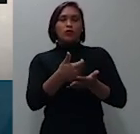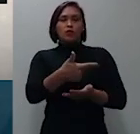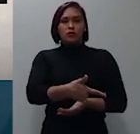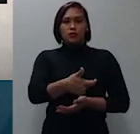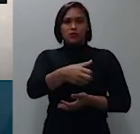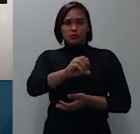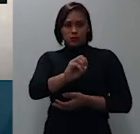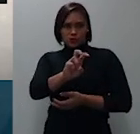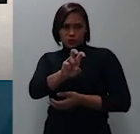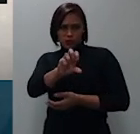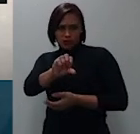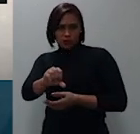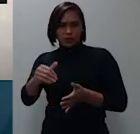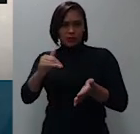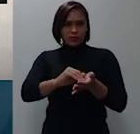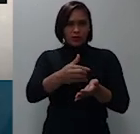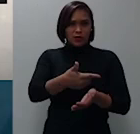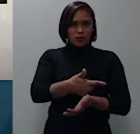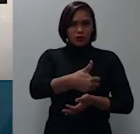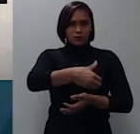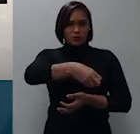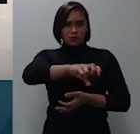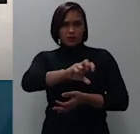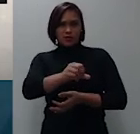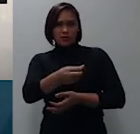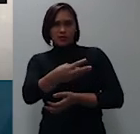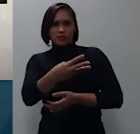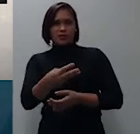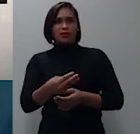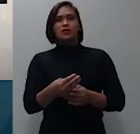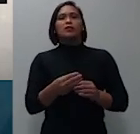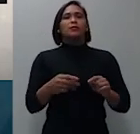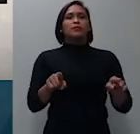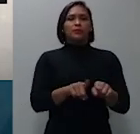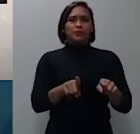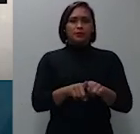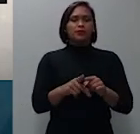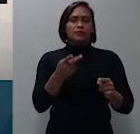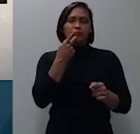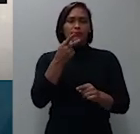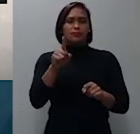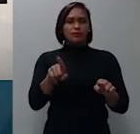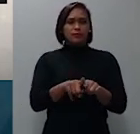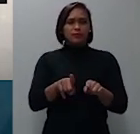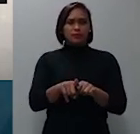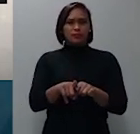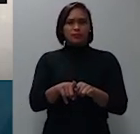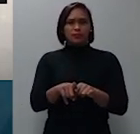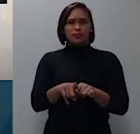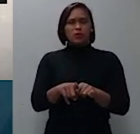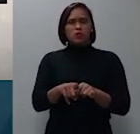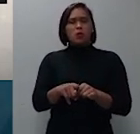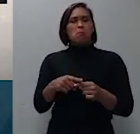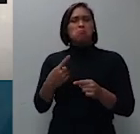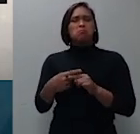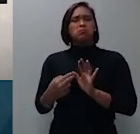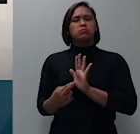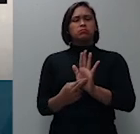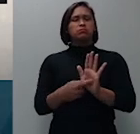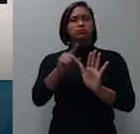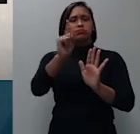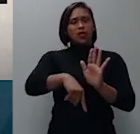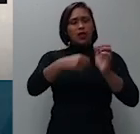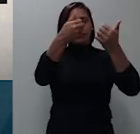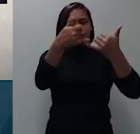o Banco Bradesco foi expresso no sentido de que o acordo é válido por apresentar os requisitos pertinentes aspas